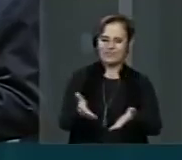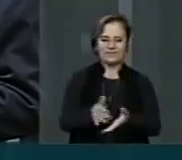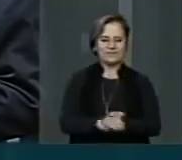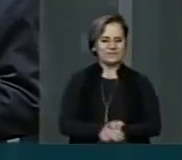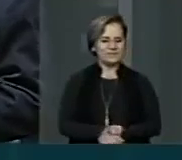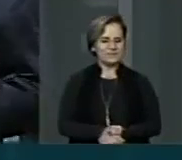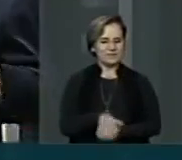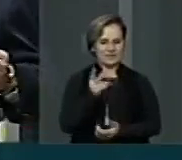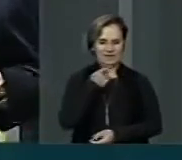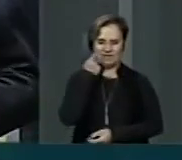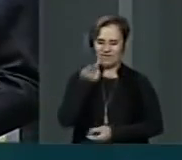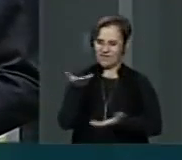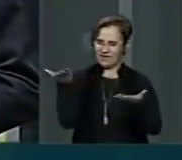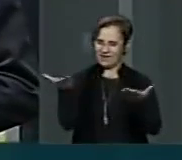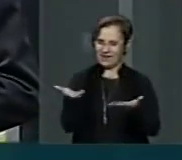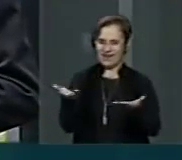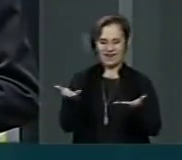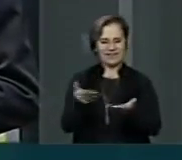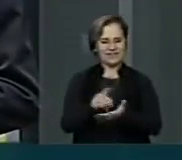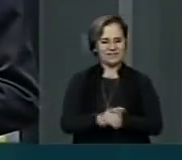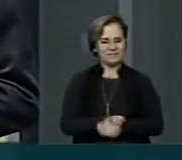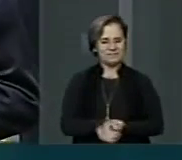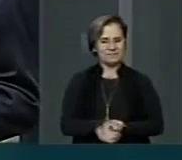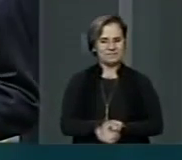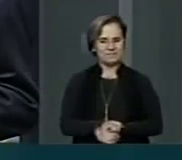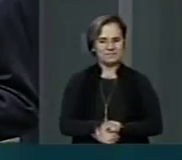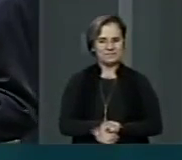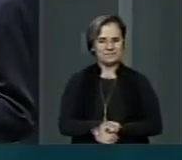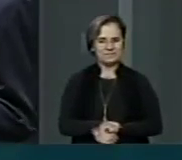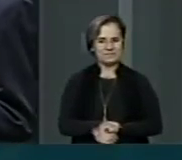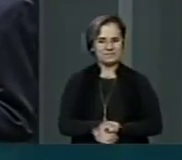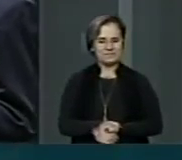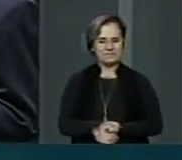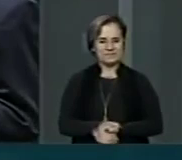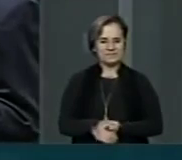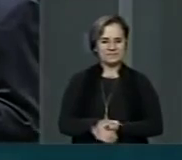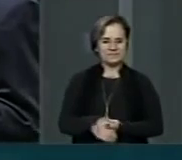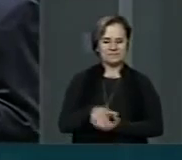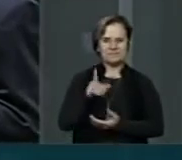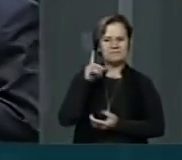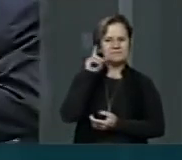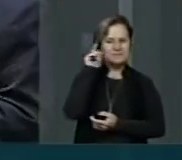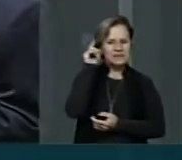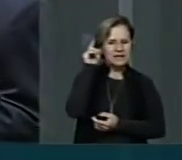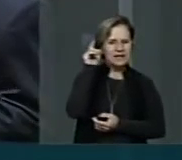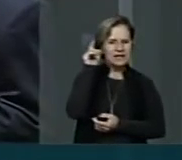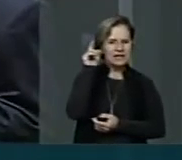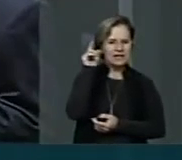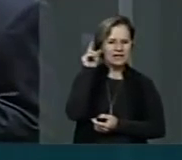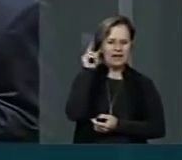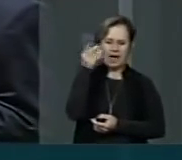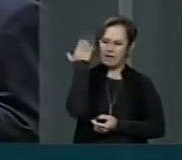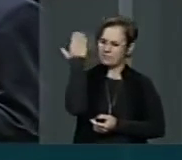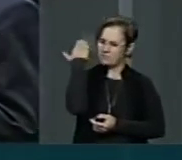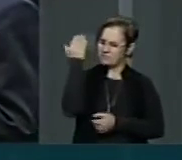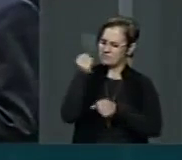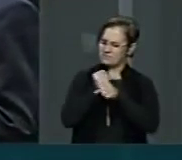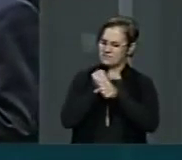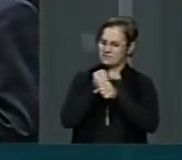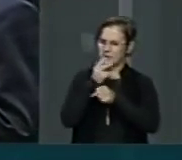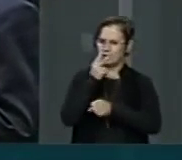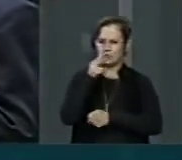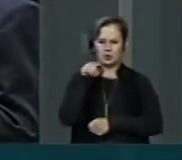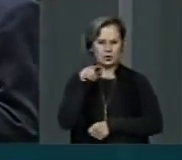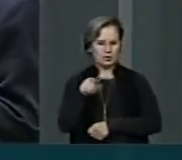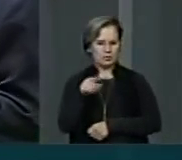Dizer aqui, nesse parlamento, que lá em 2000, ainda em 2000, quando eu era